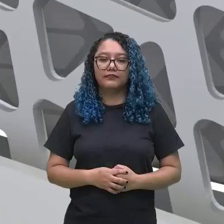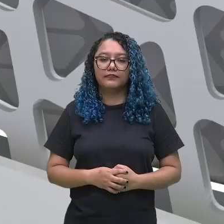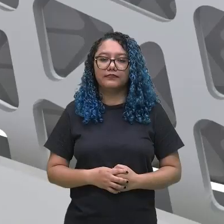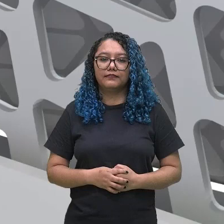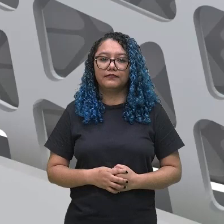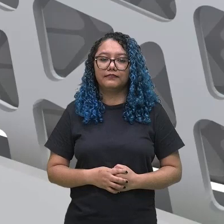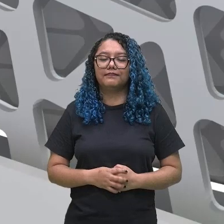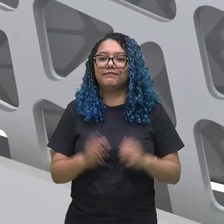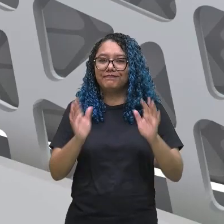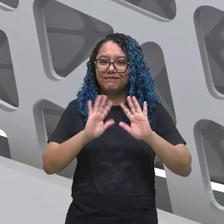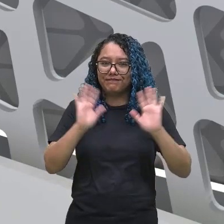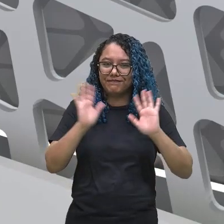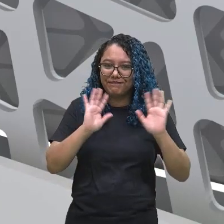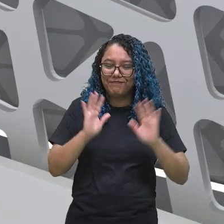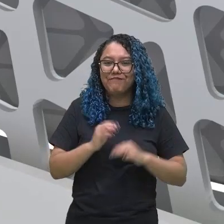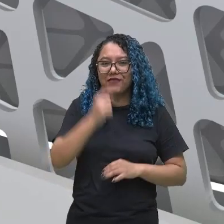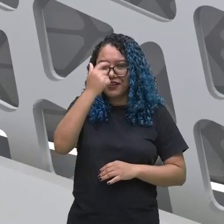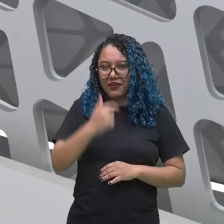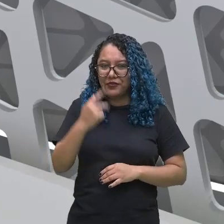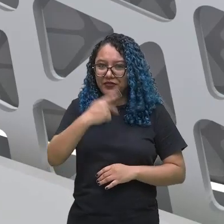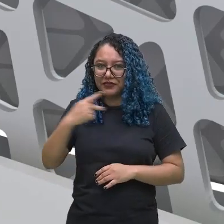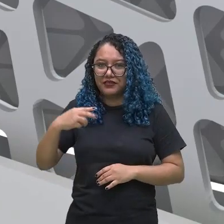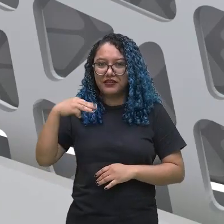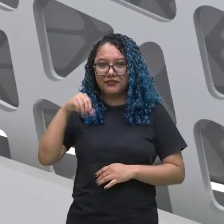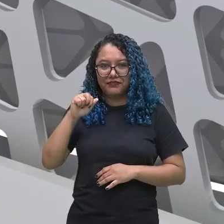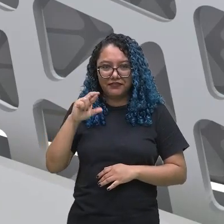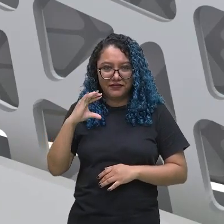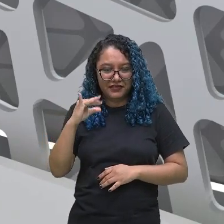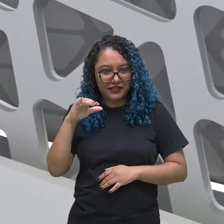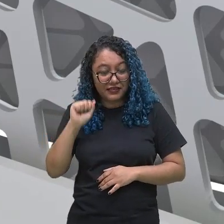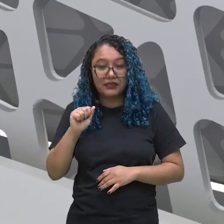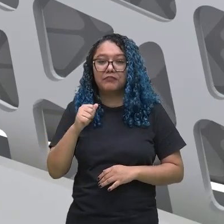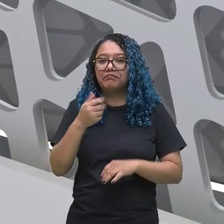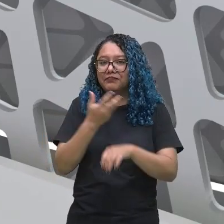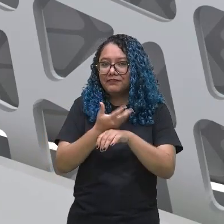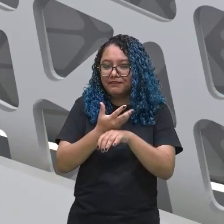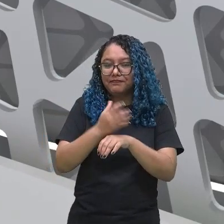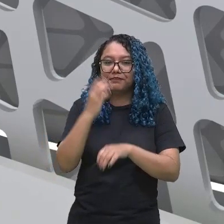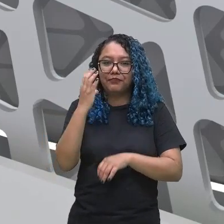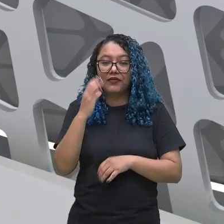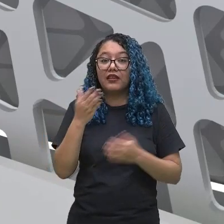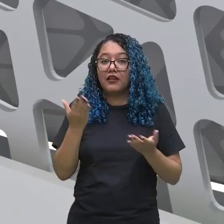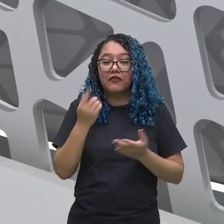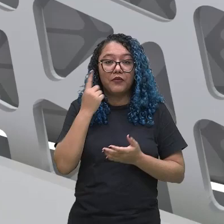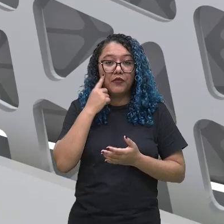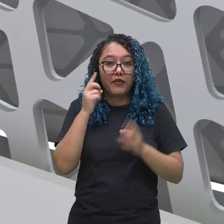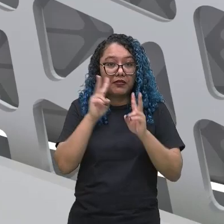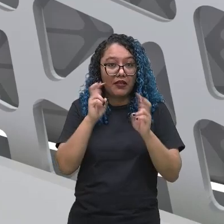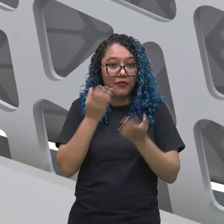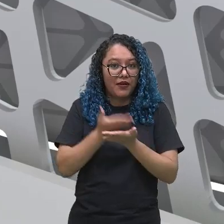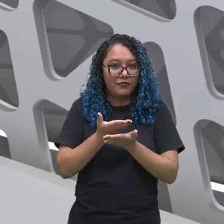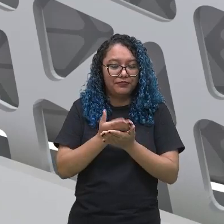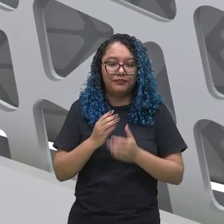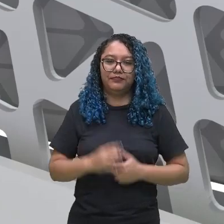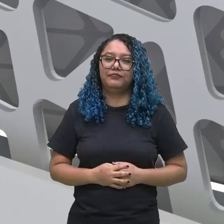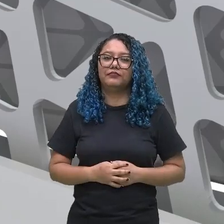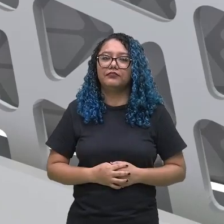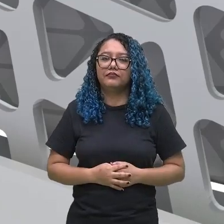Olá, eu sou a professora Márcia Maciel de Ciências, e vamos ver o que vai ter na nossa aula de hoje.